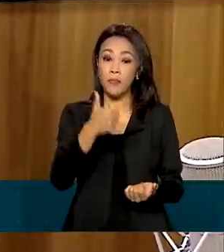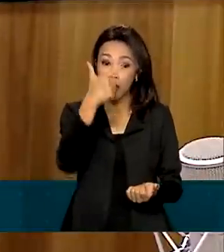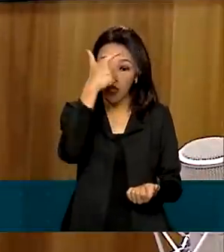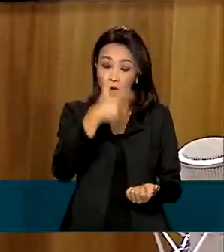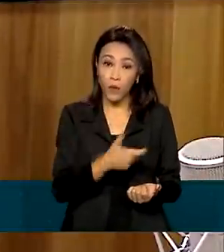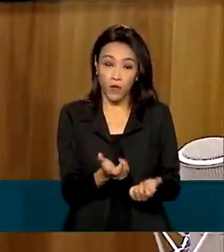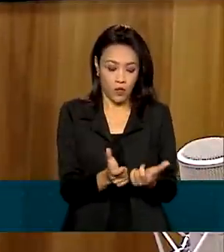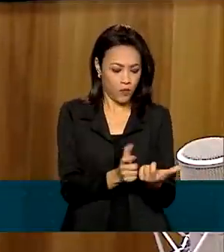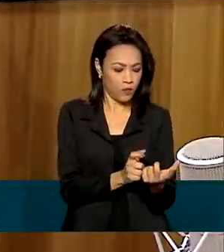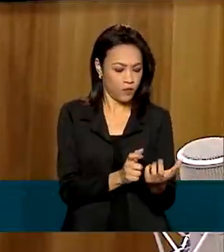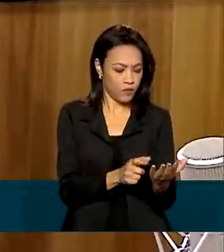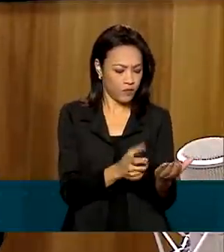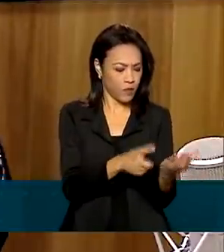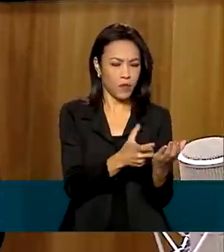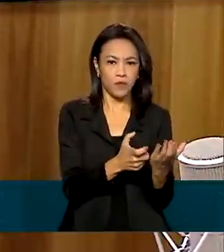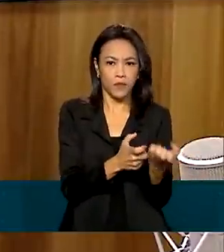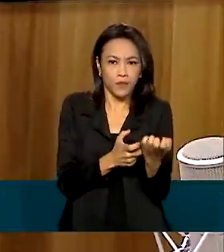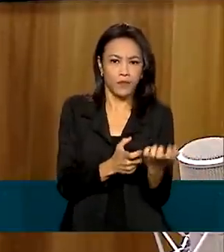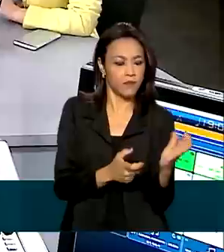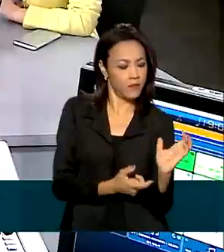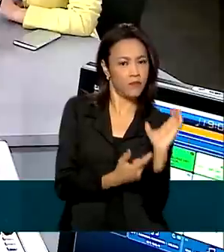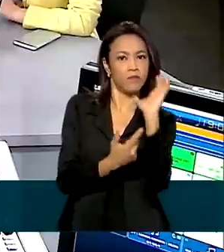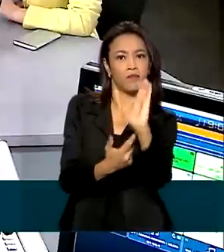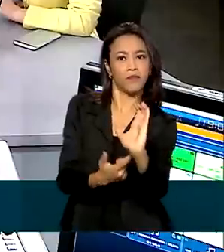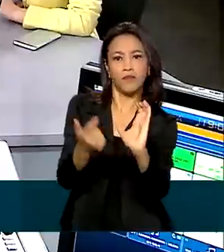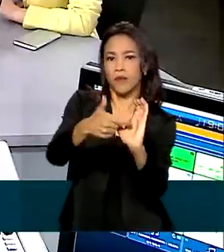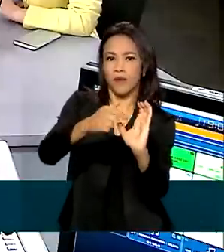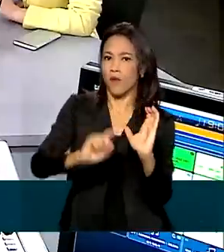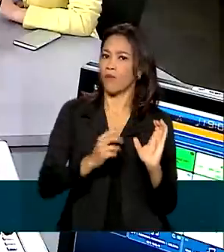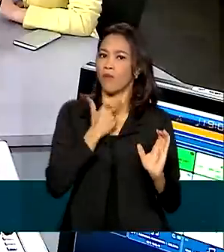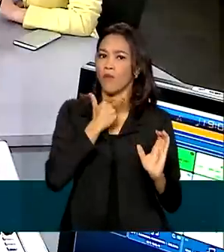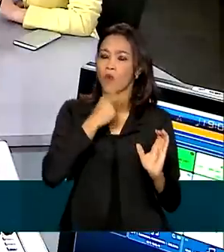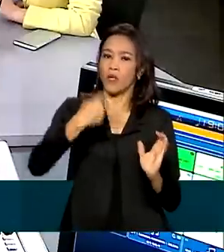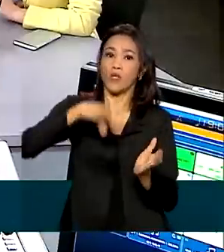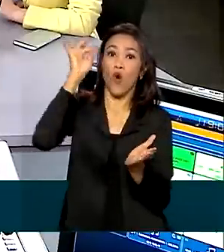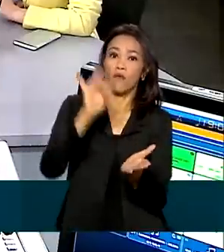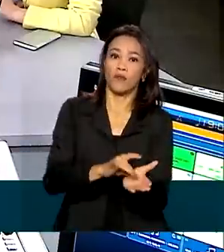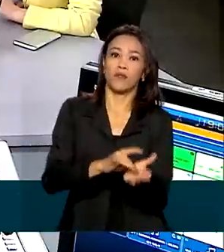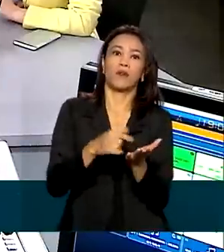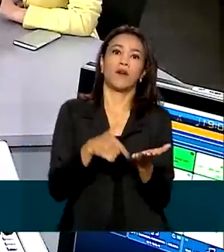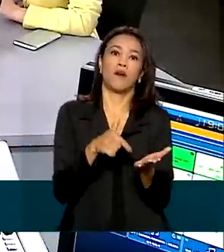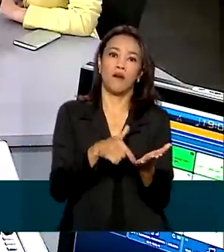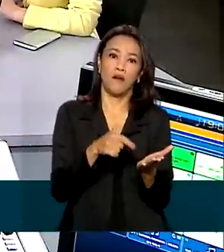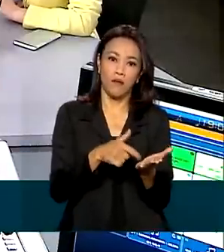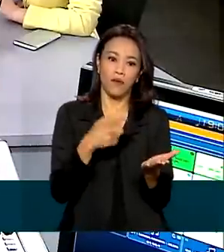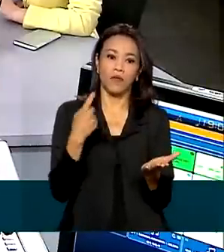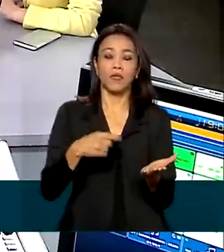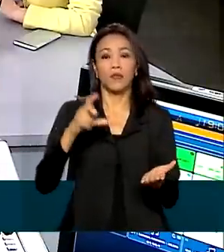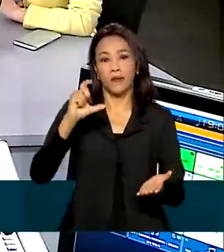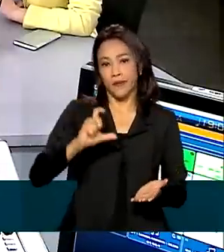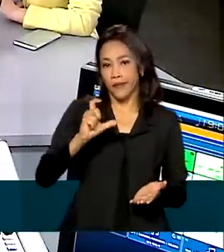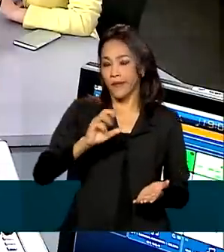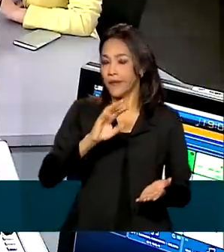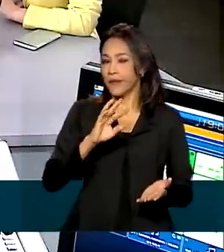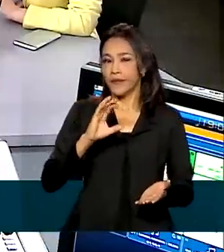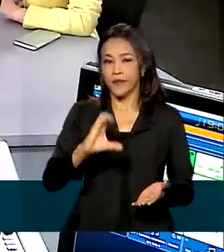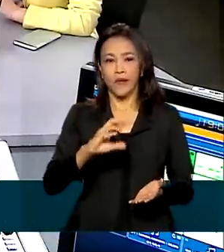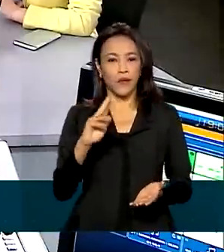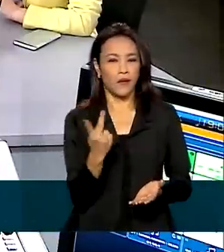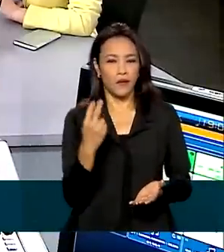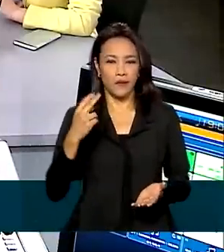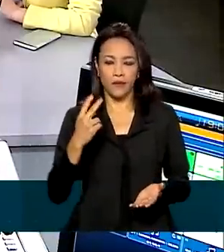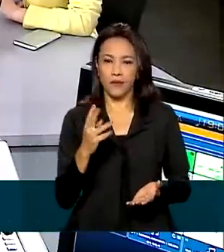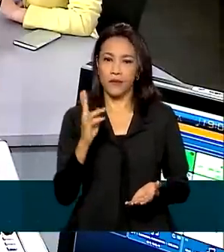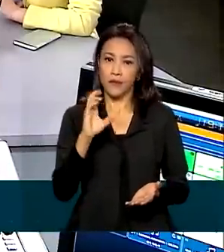levar o documento oficial no aplicativo oficial, então a carteira digital de habilitação se ele tiver ou a